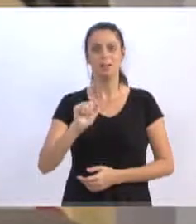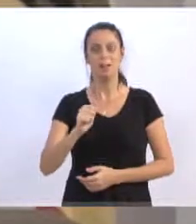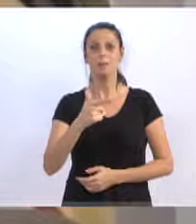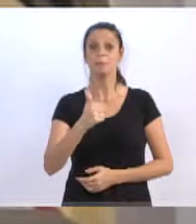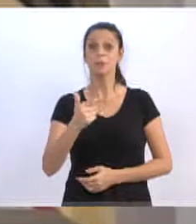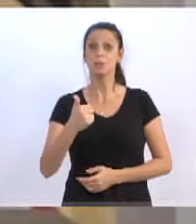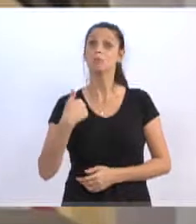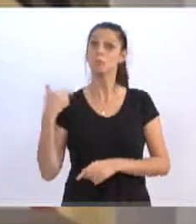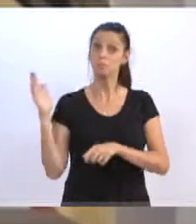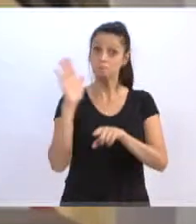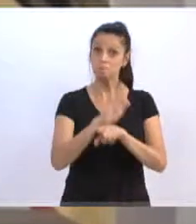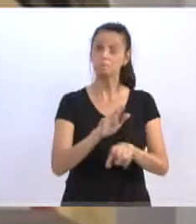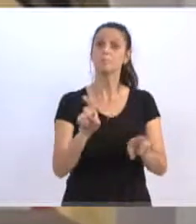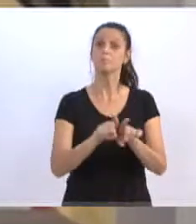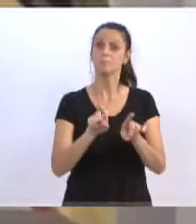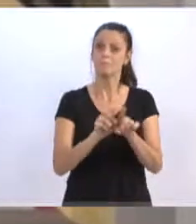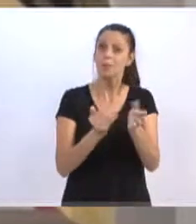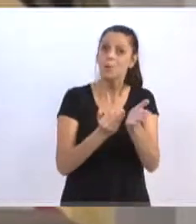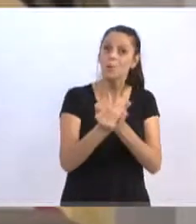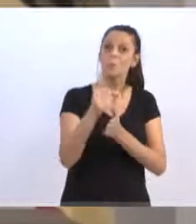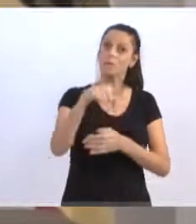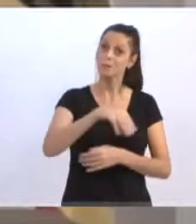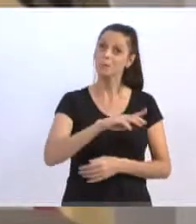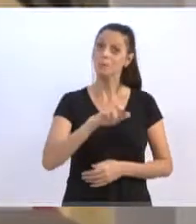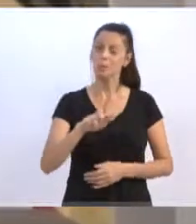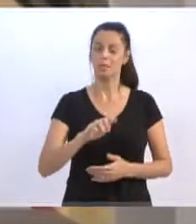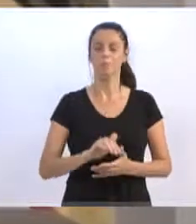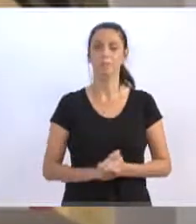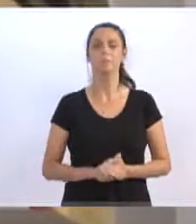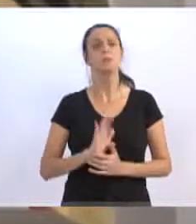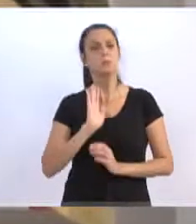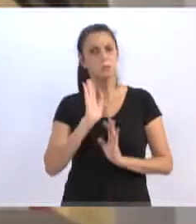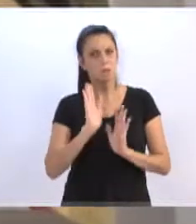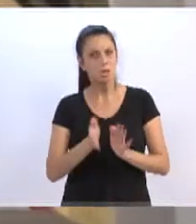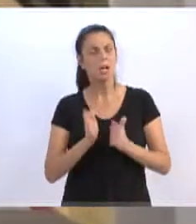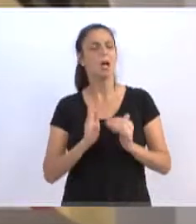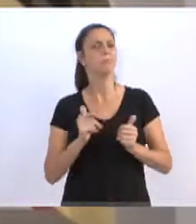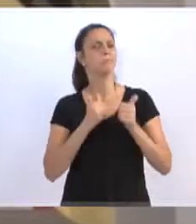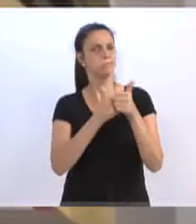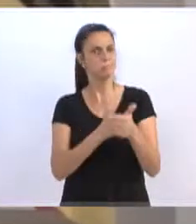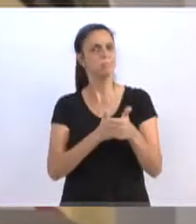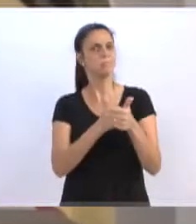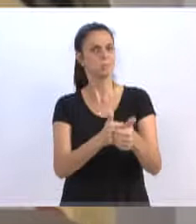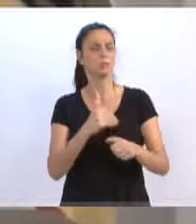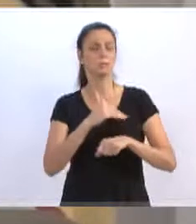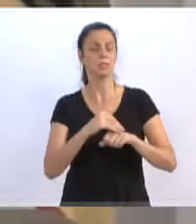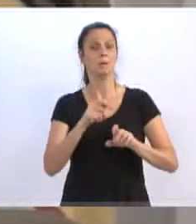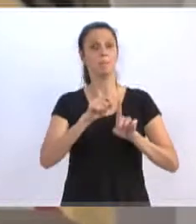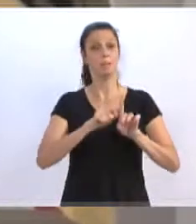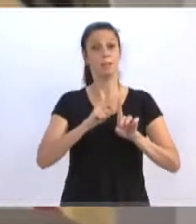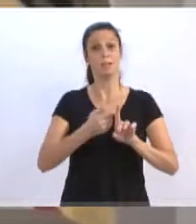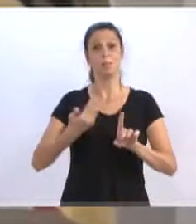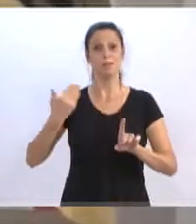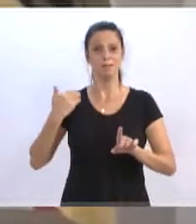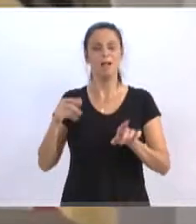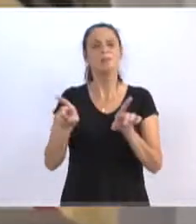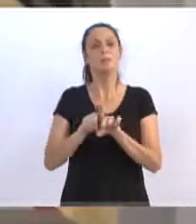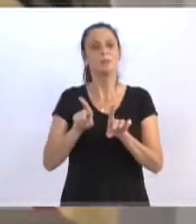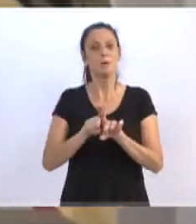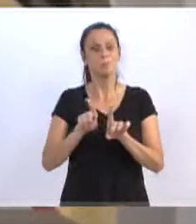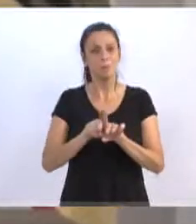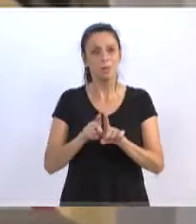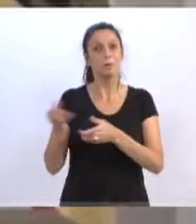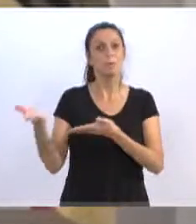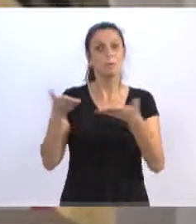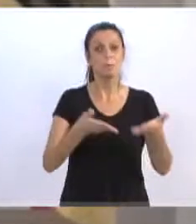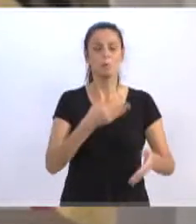com que ele começasse aqui em Blumenau. Então, acompanho com muito carinho. Mês passado, eu convidei o